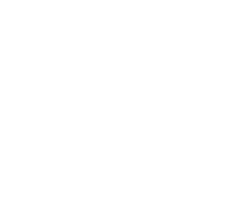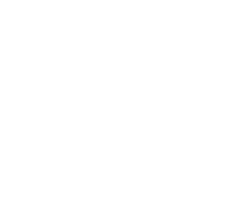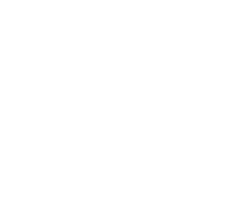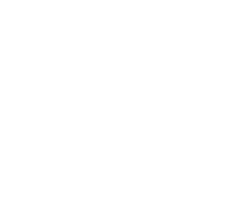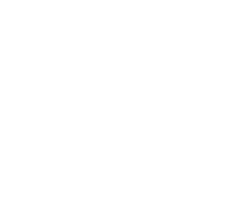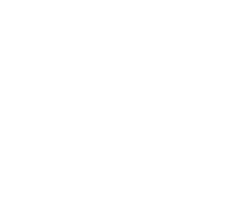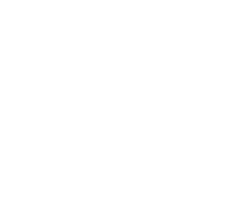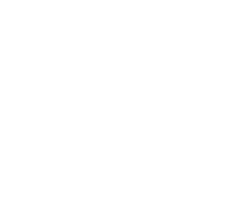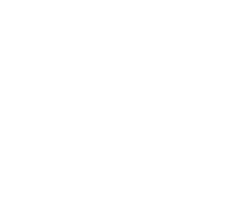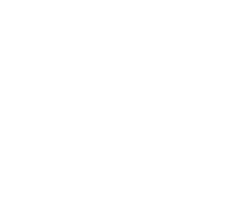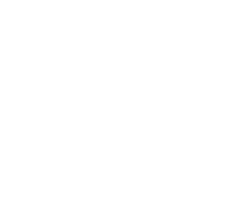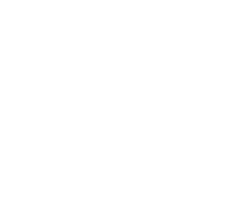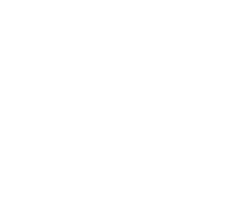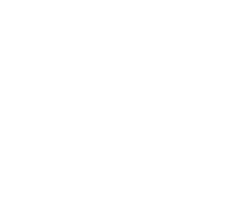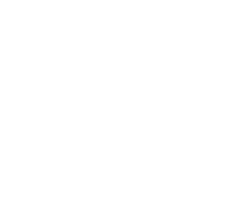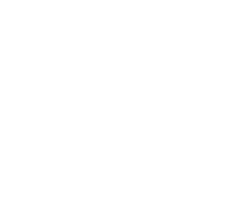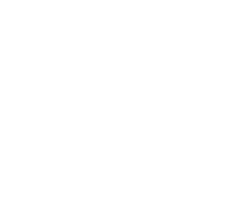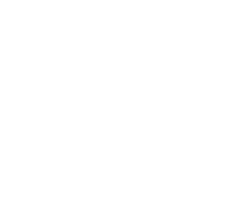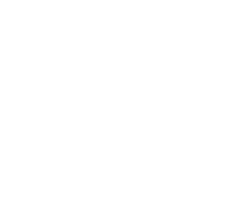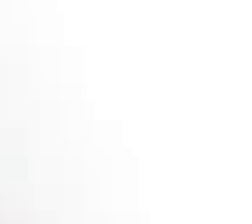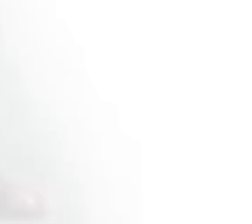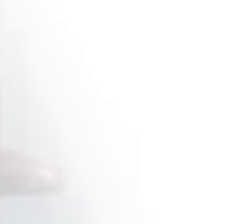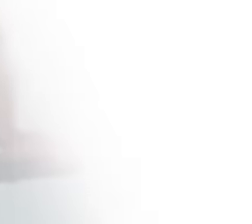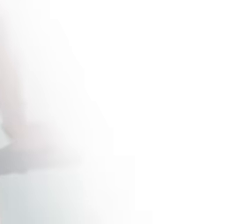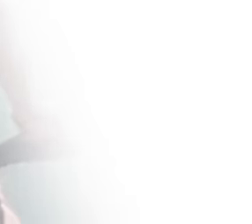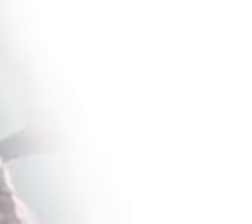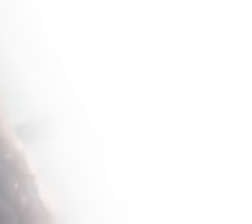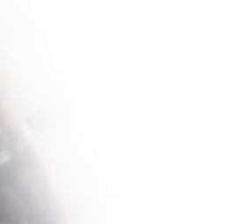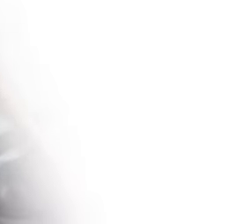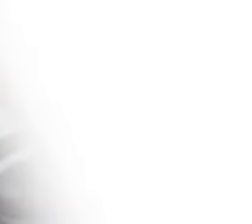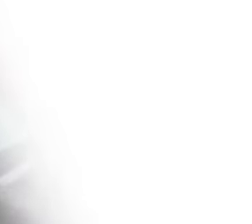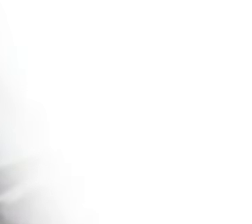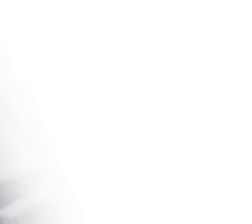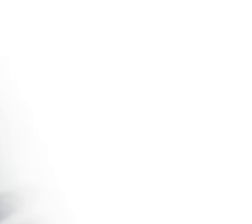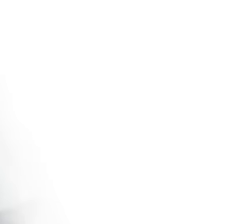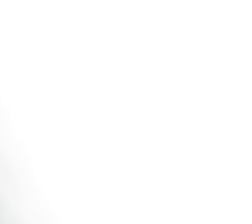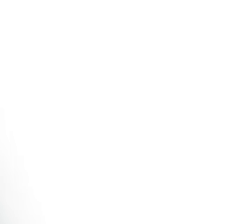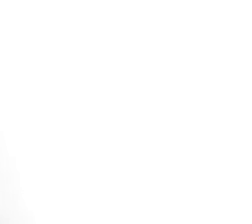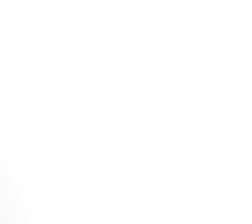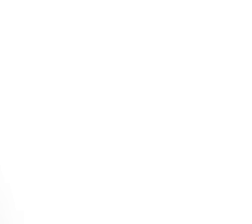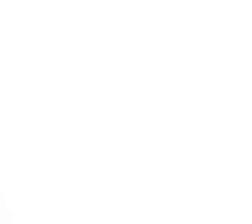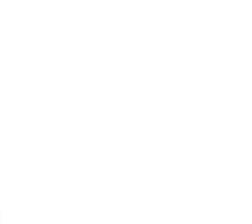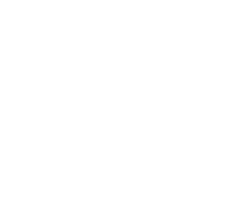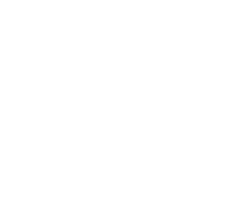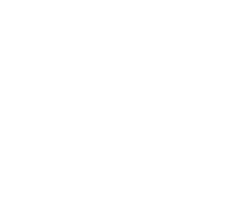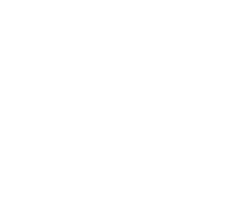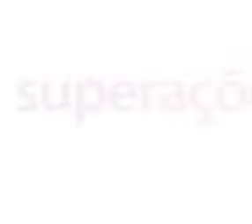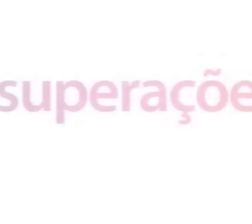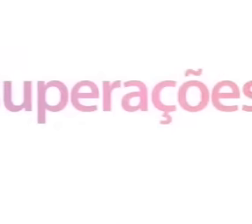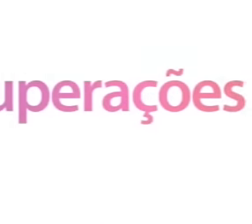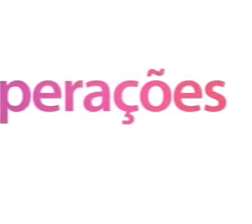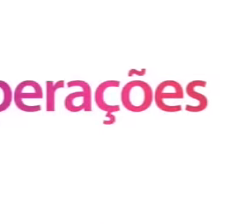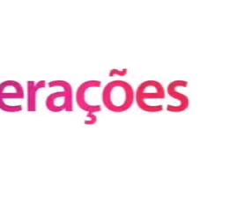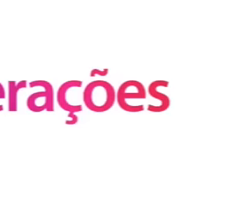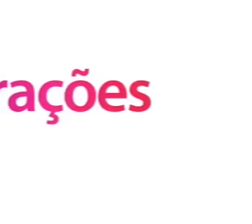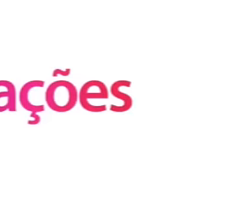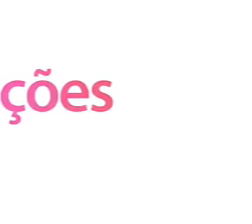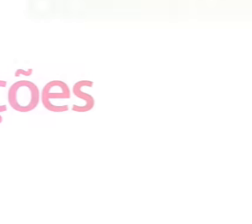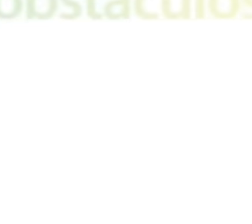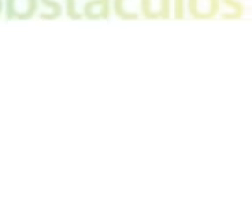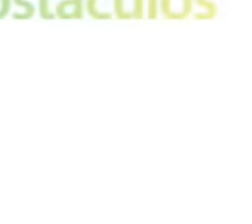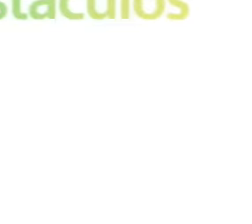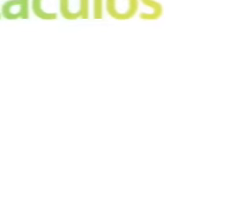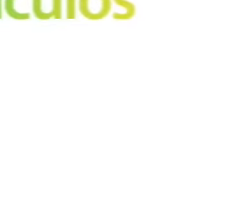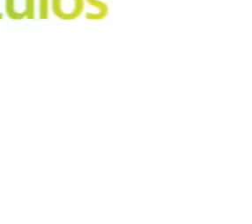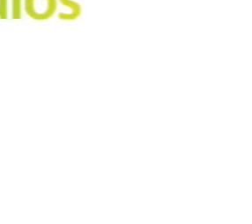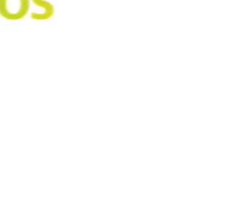Imagine sua história como uma linha do tempo. Quantos altos e baixos já viveu? Alegrias, dores, superações,